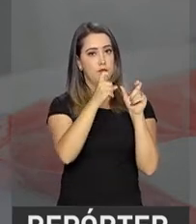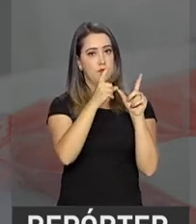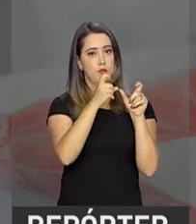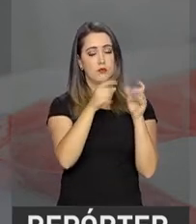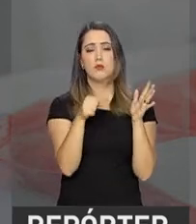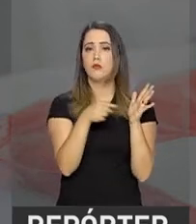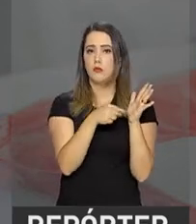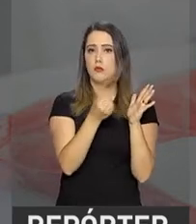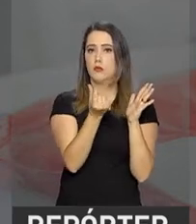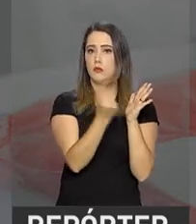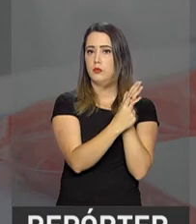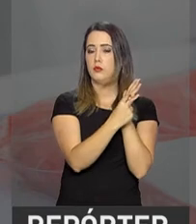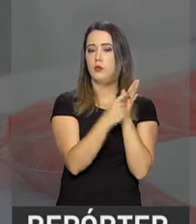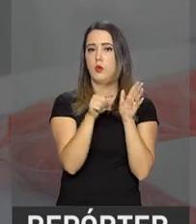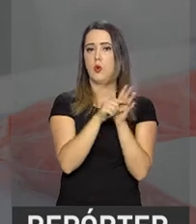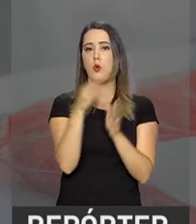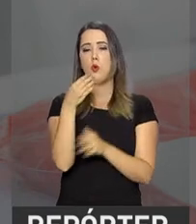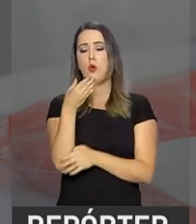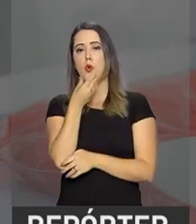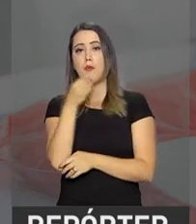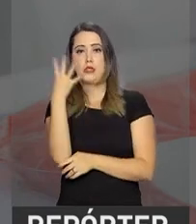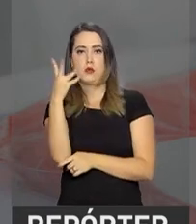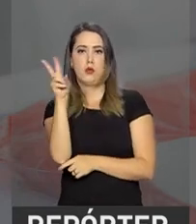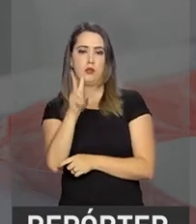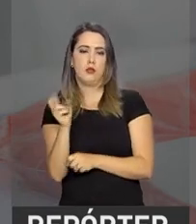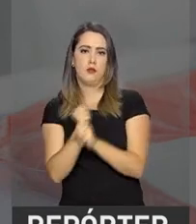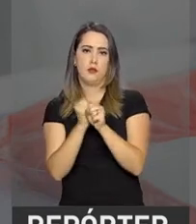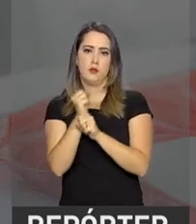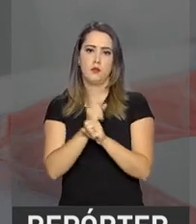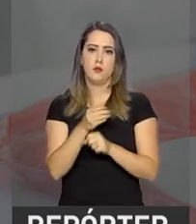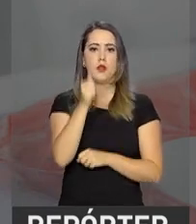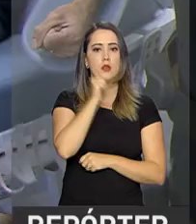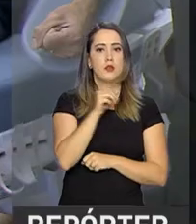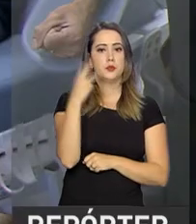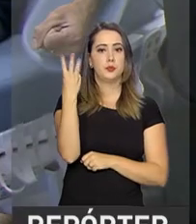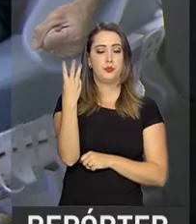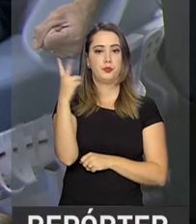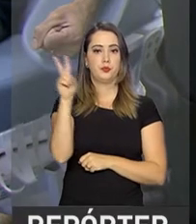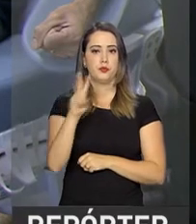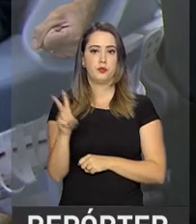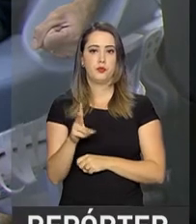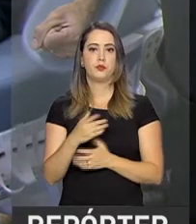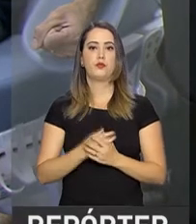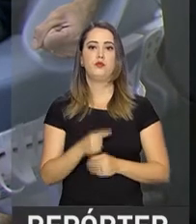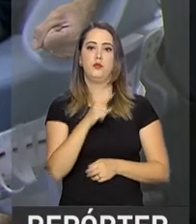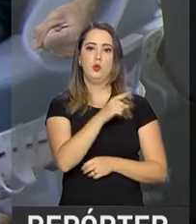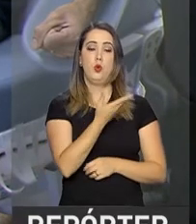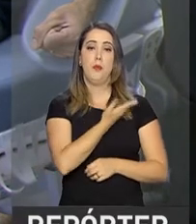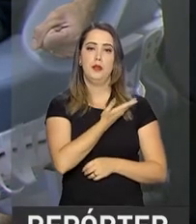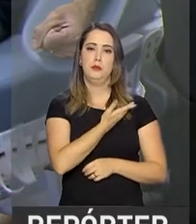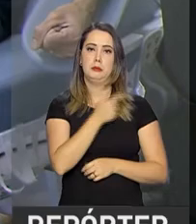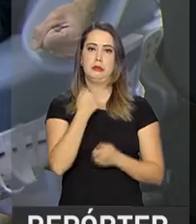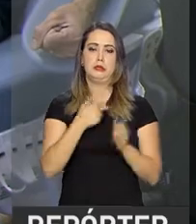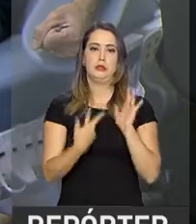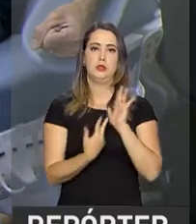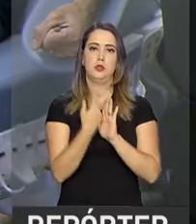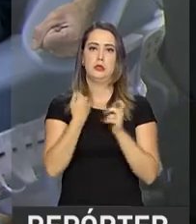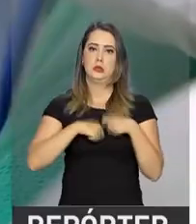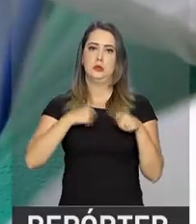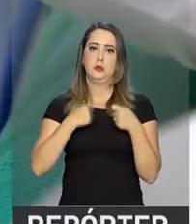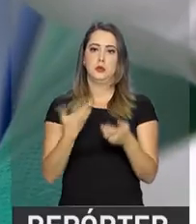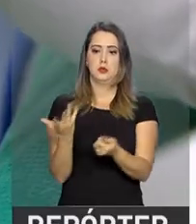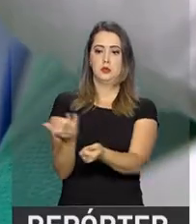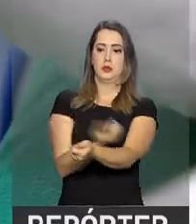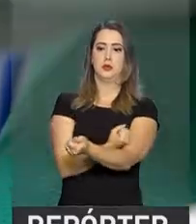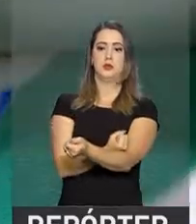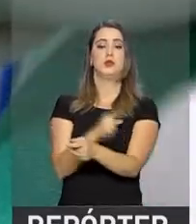Homens podem doar até quatro vezes por ano e mulheres, três. Uma amiga de Tiago vai fazer uma cirurgia e precisar de sangue.